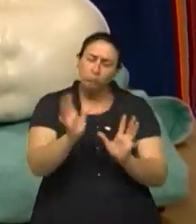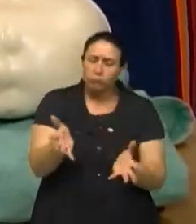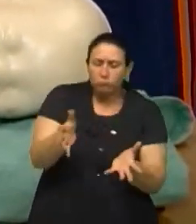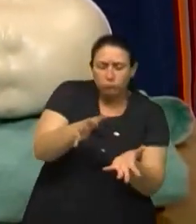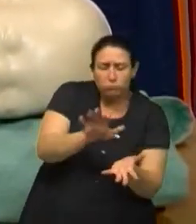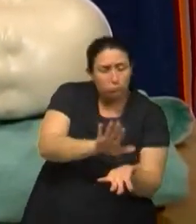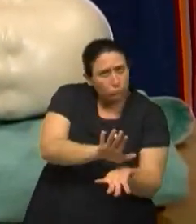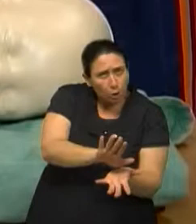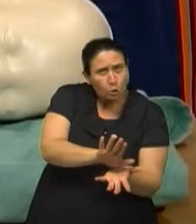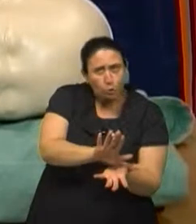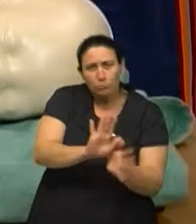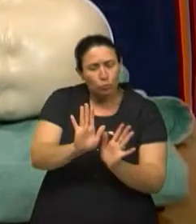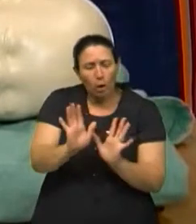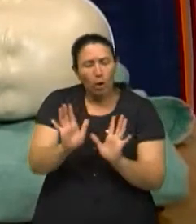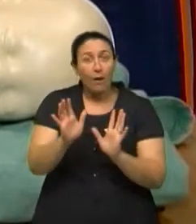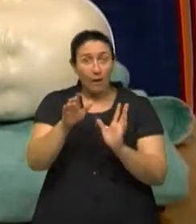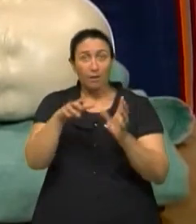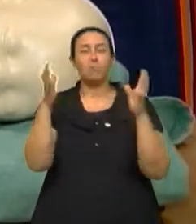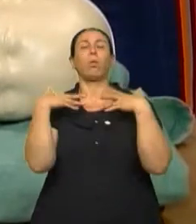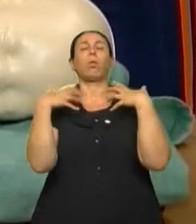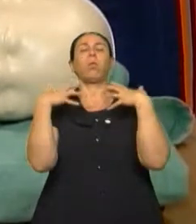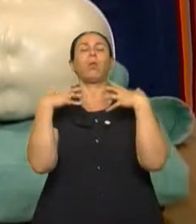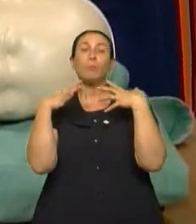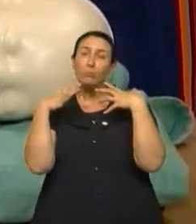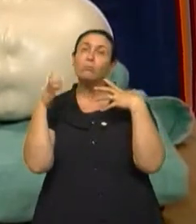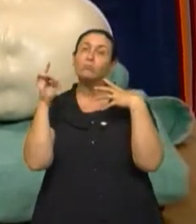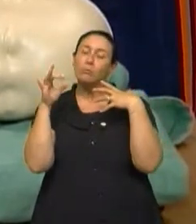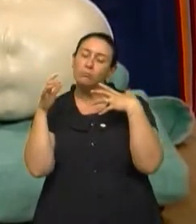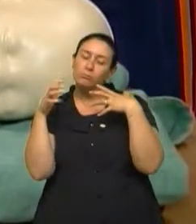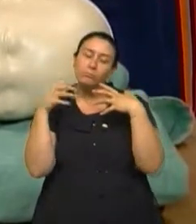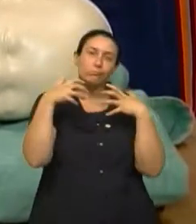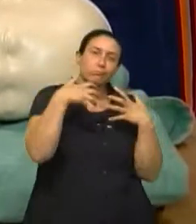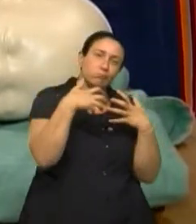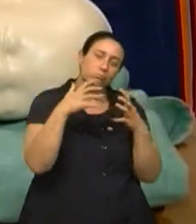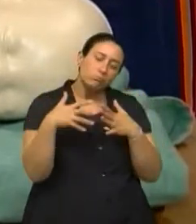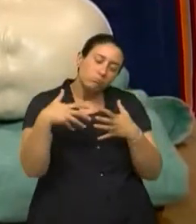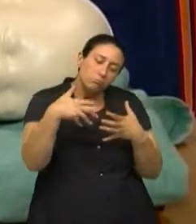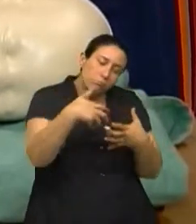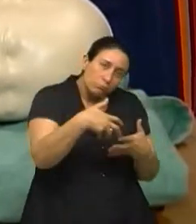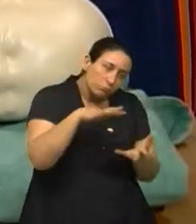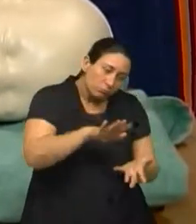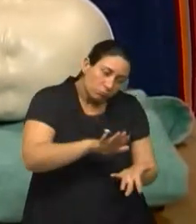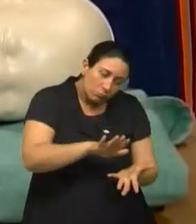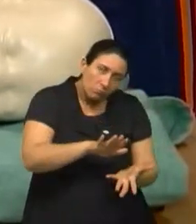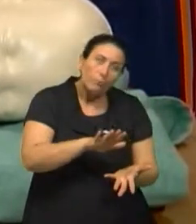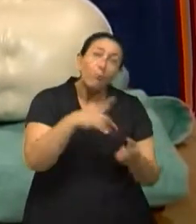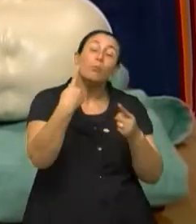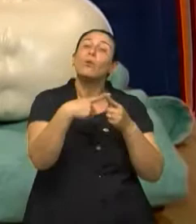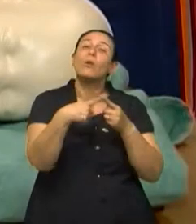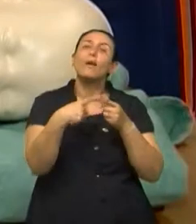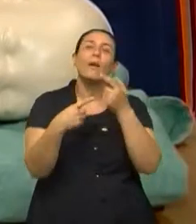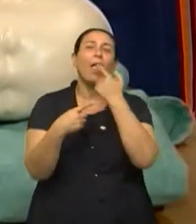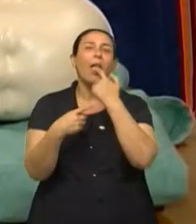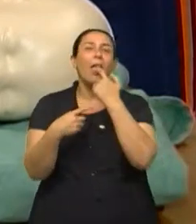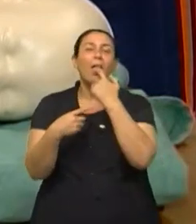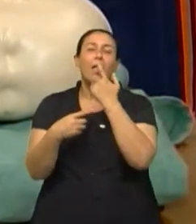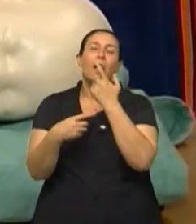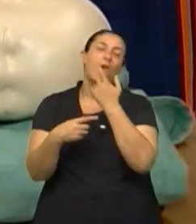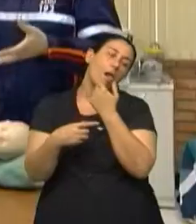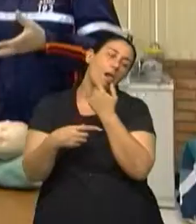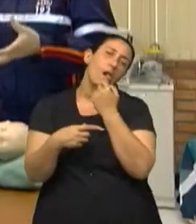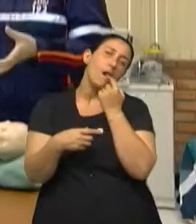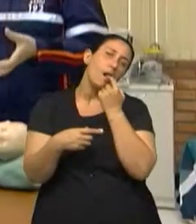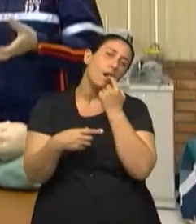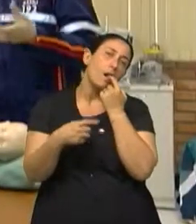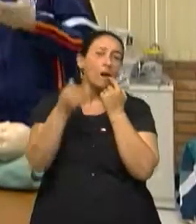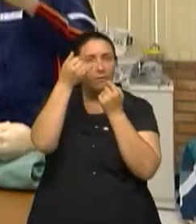ou ficar segurando essa vítima. Por que que a gente deixa ela lateralizada? Para que a língua caia para o lado e não